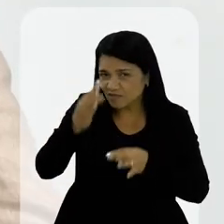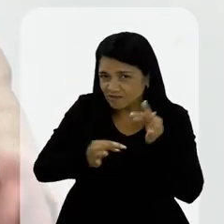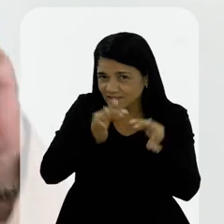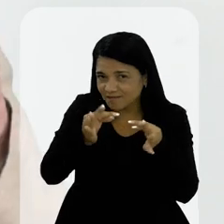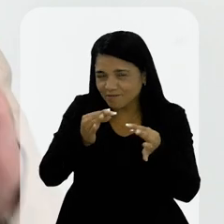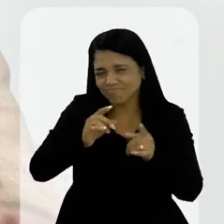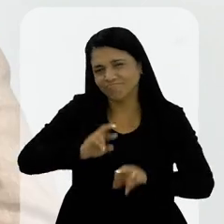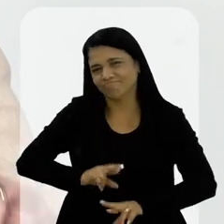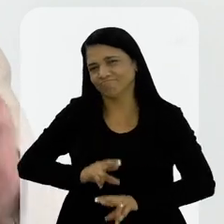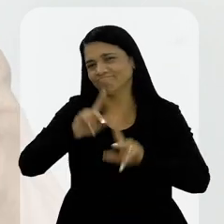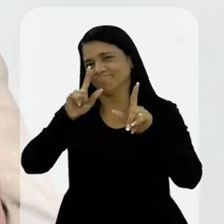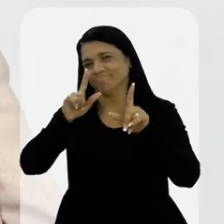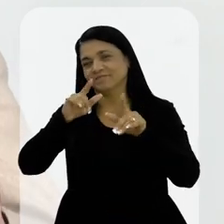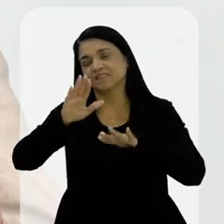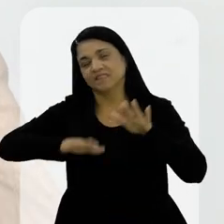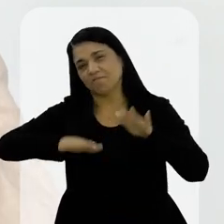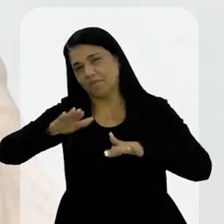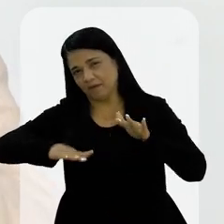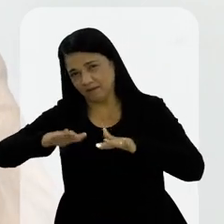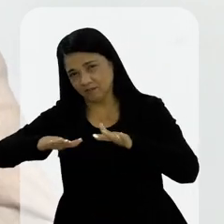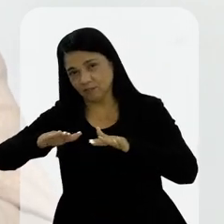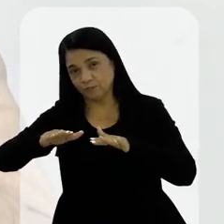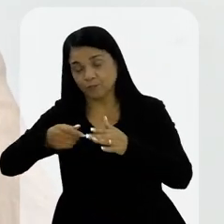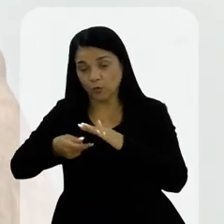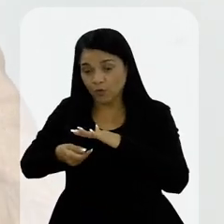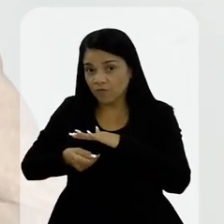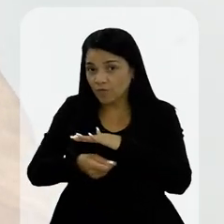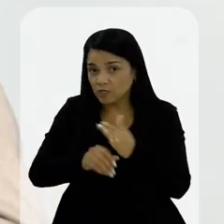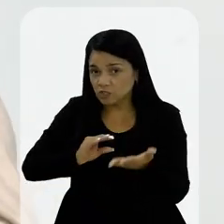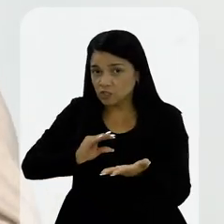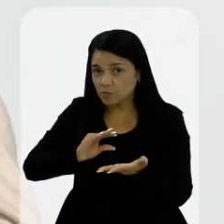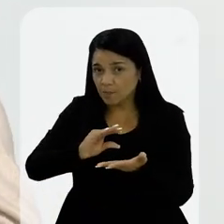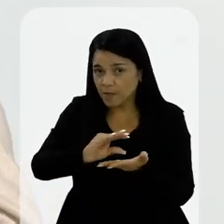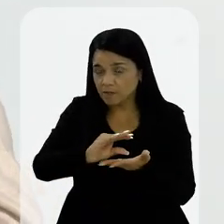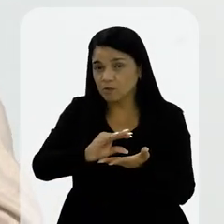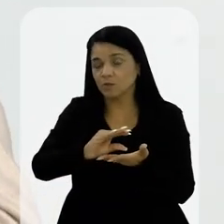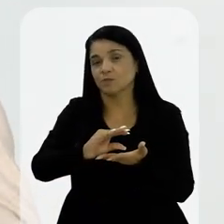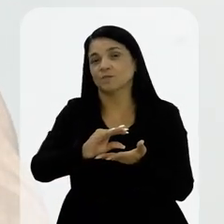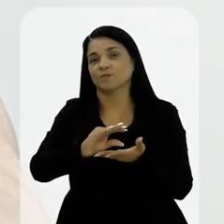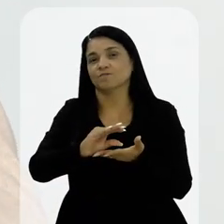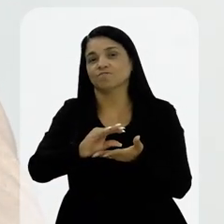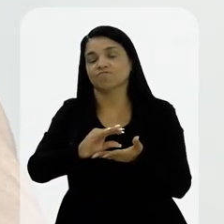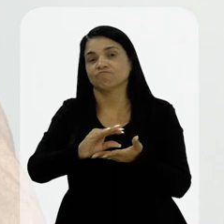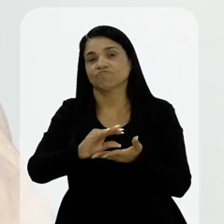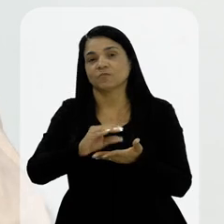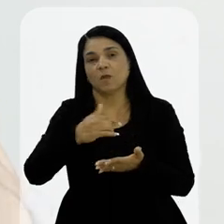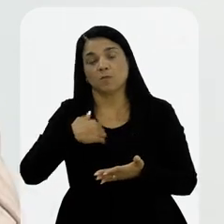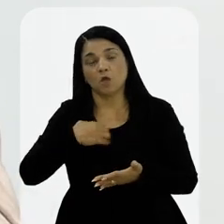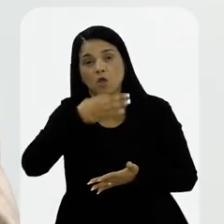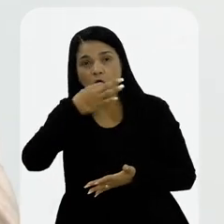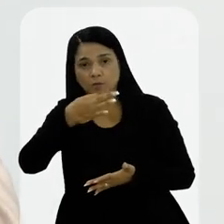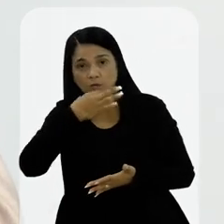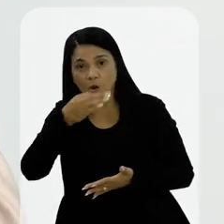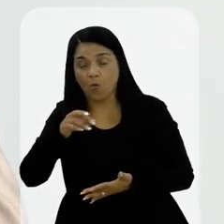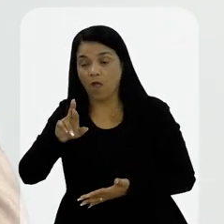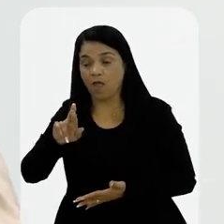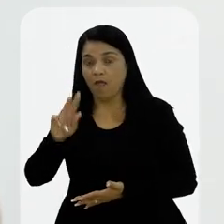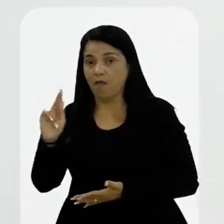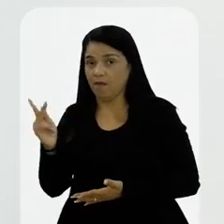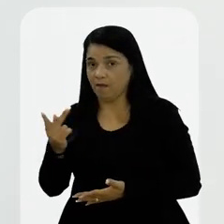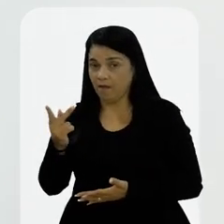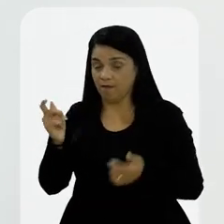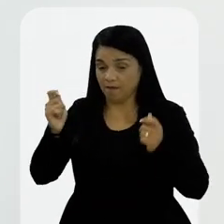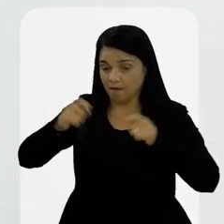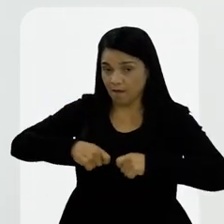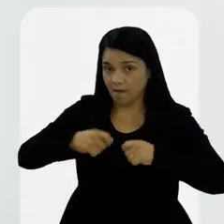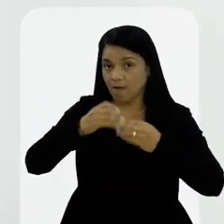sucesso em tratamento. Isso é muito importante ter isso no radar. O investimento maciço, na minha cabeça, deve ser em RH e